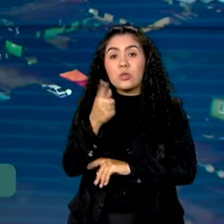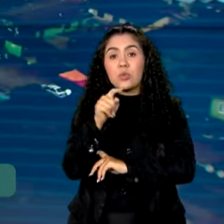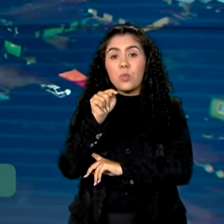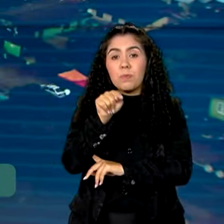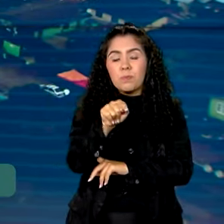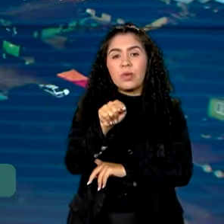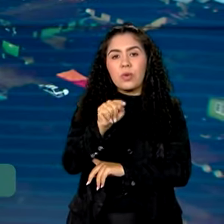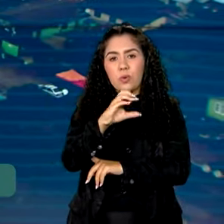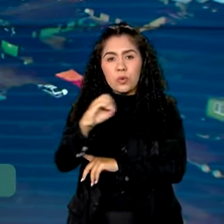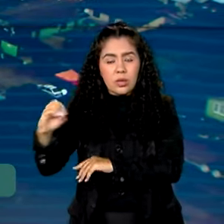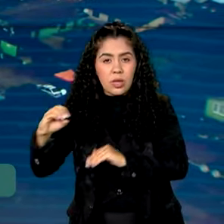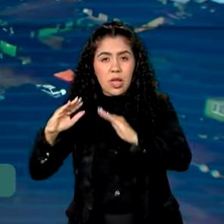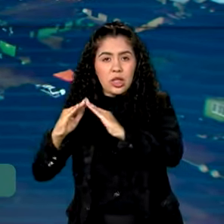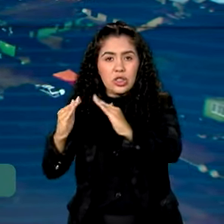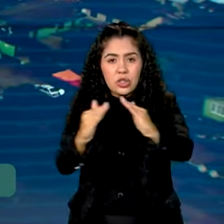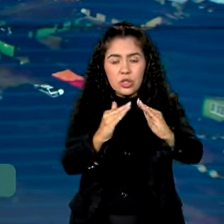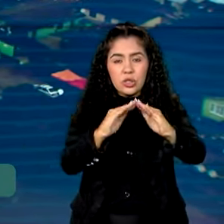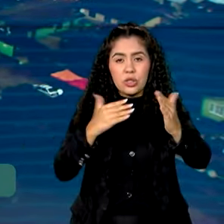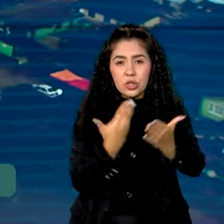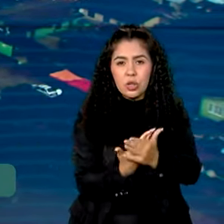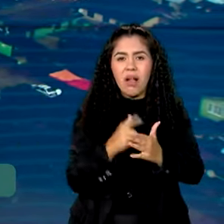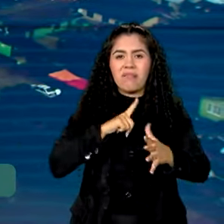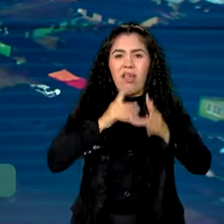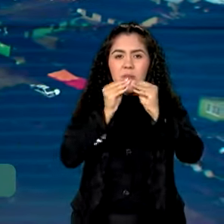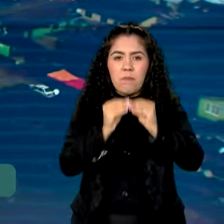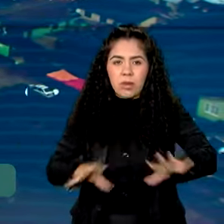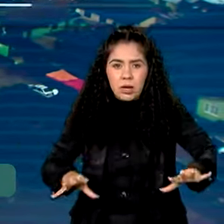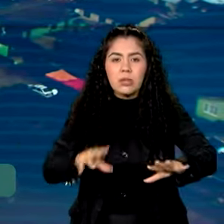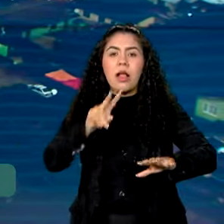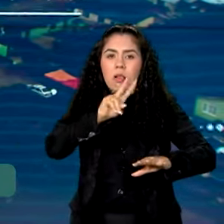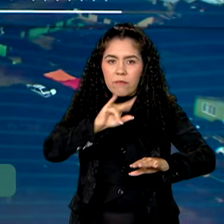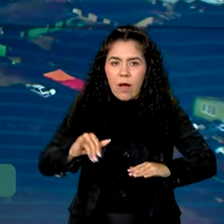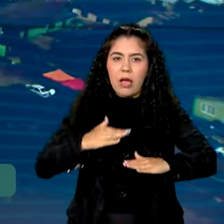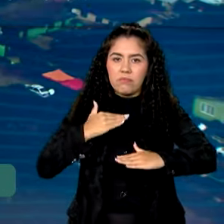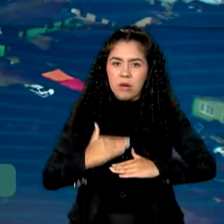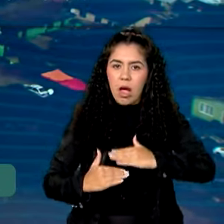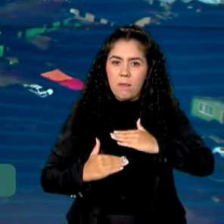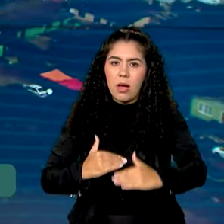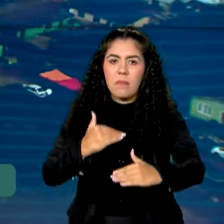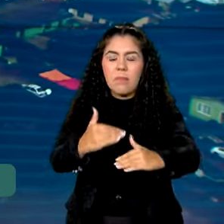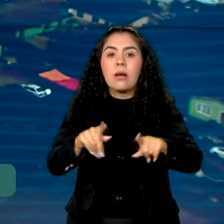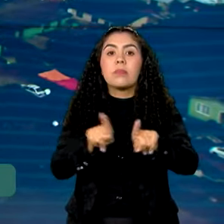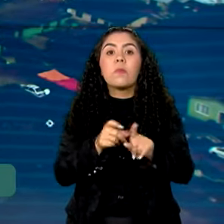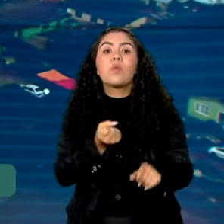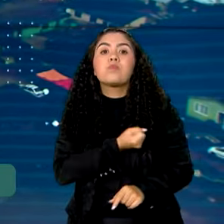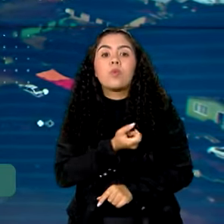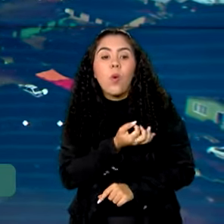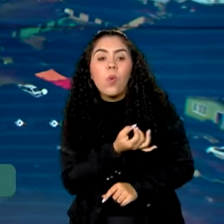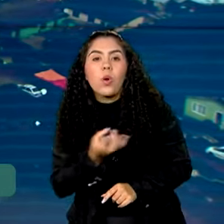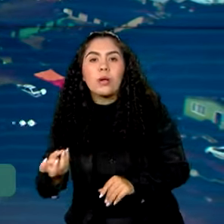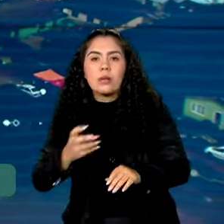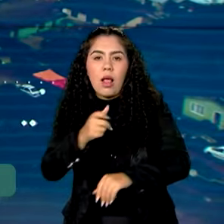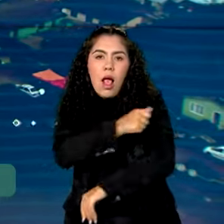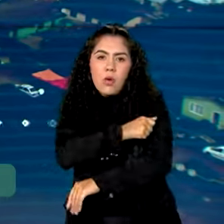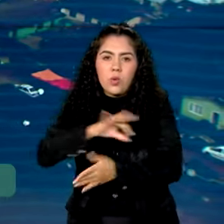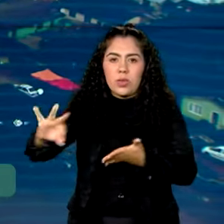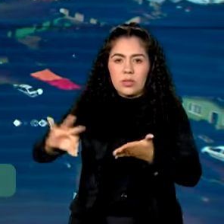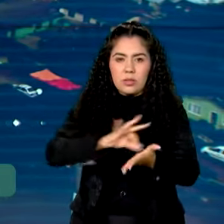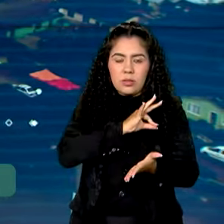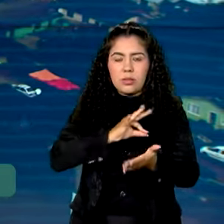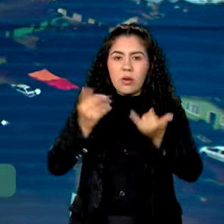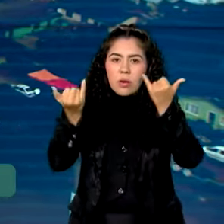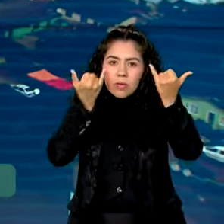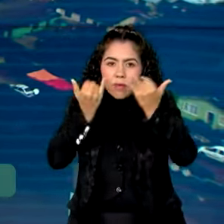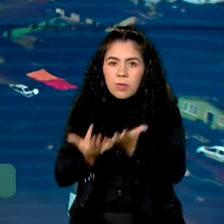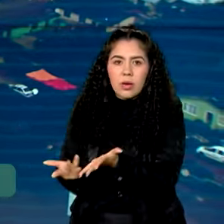tipo de dano. As transferências serão feitas gradualmente e com base no número de alunos matriculados, de acordo com o último